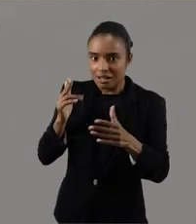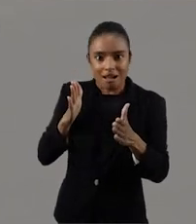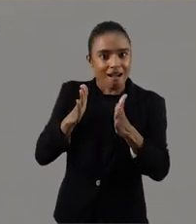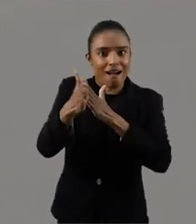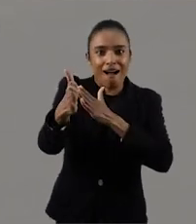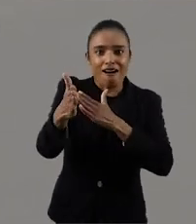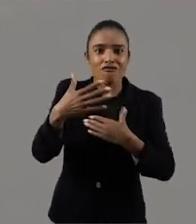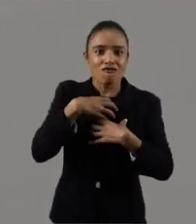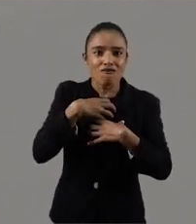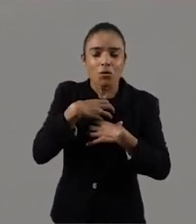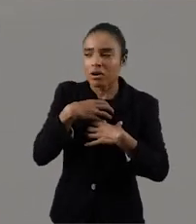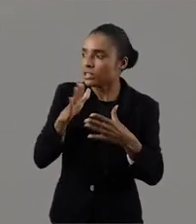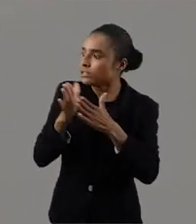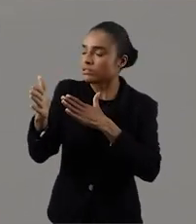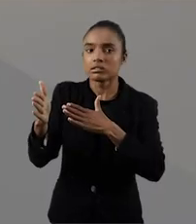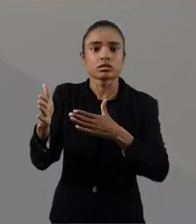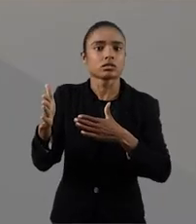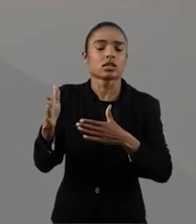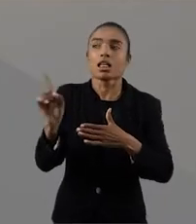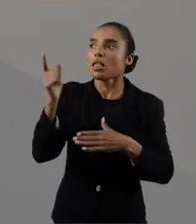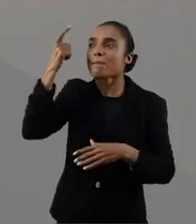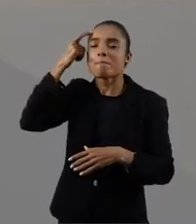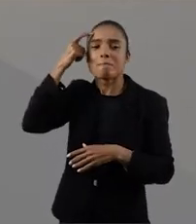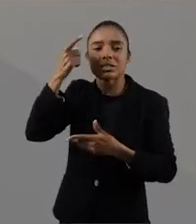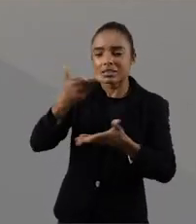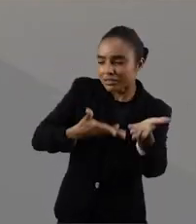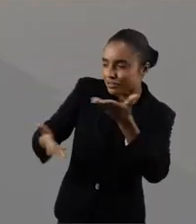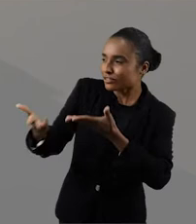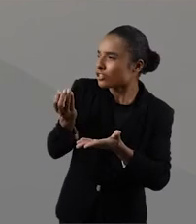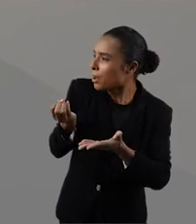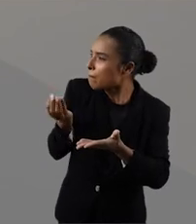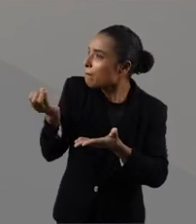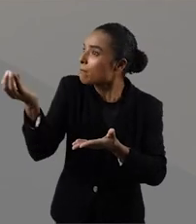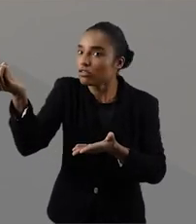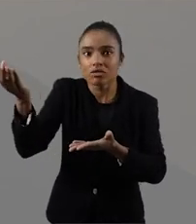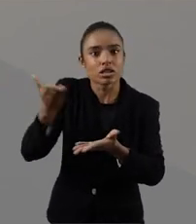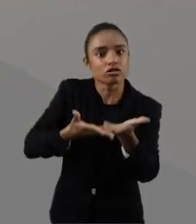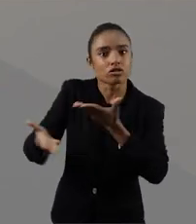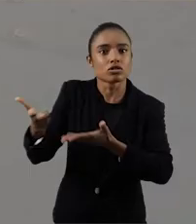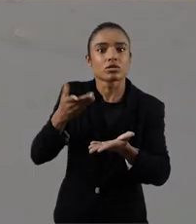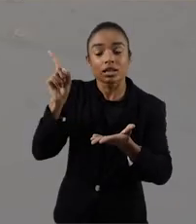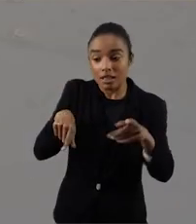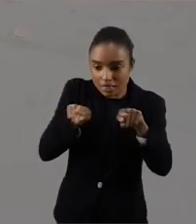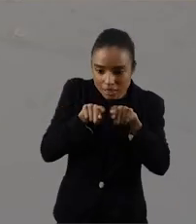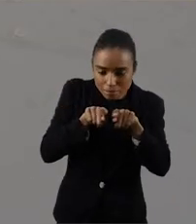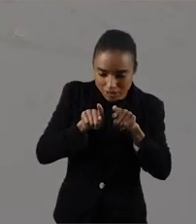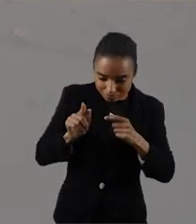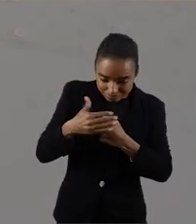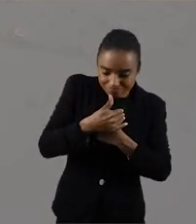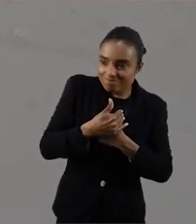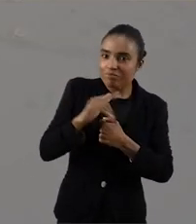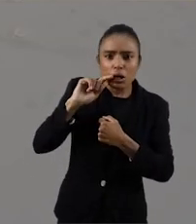ver como que o artista, longo das décadas, vem operando, pensando essa fugicidade e pensando também o lugar do